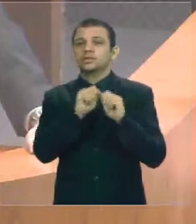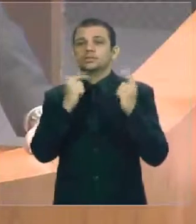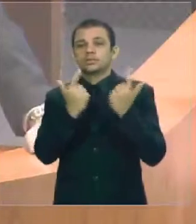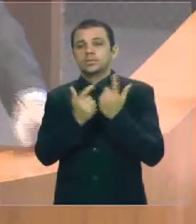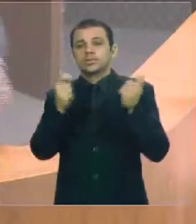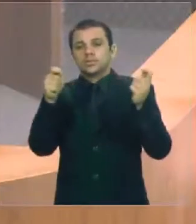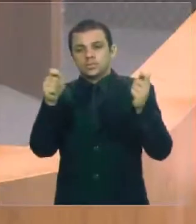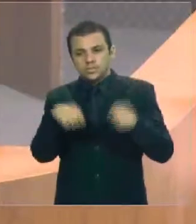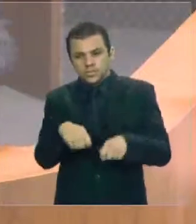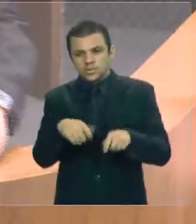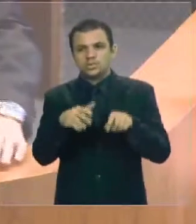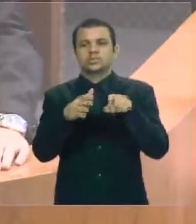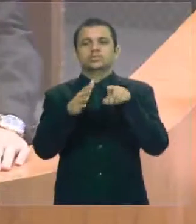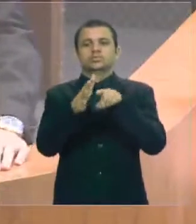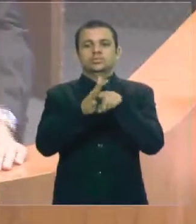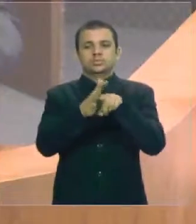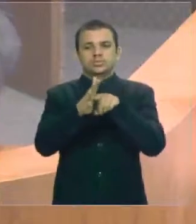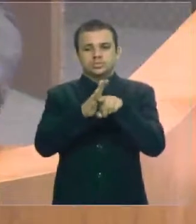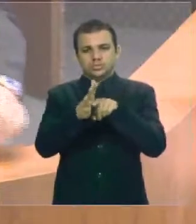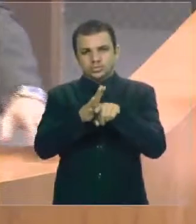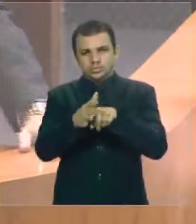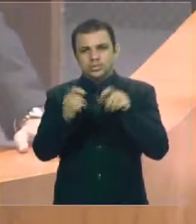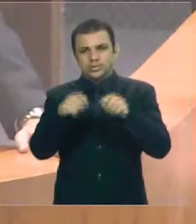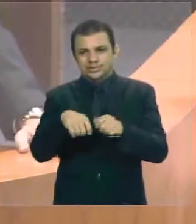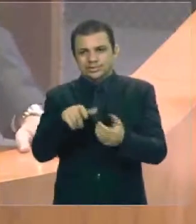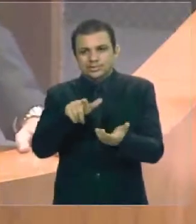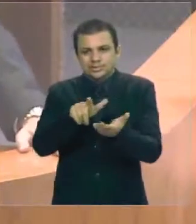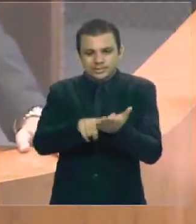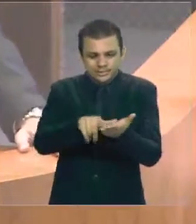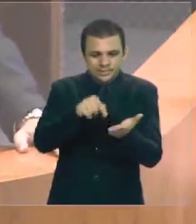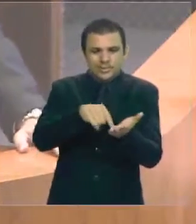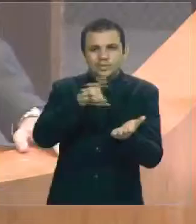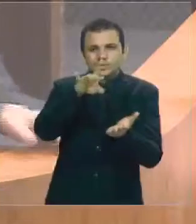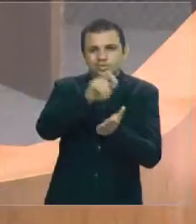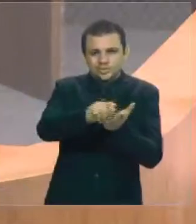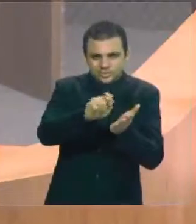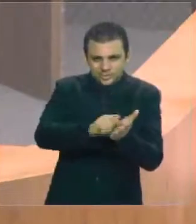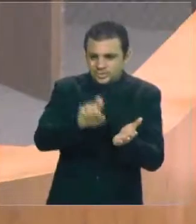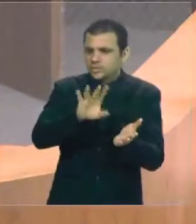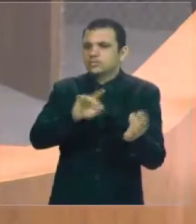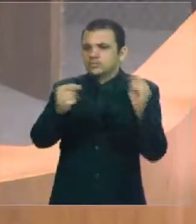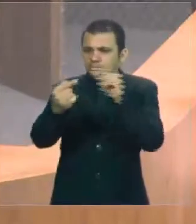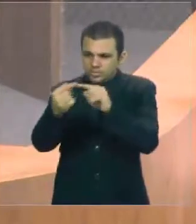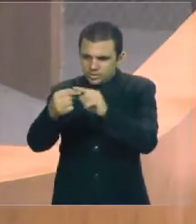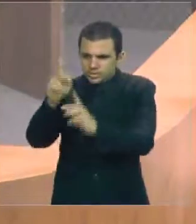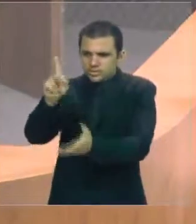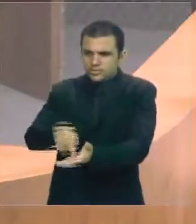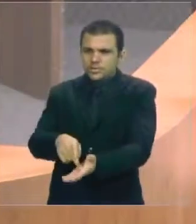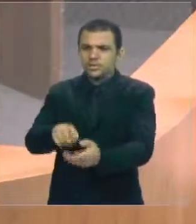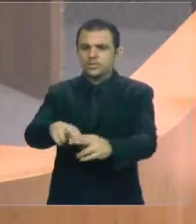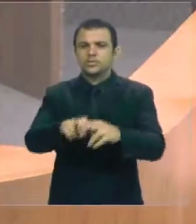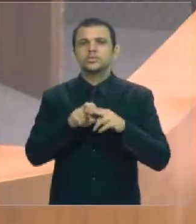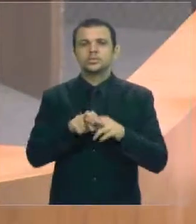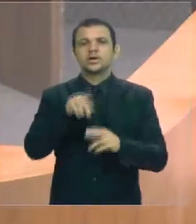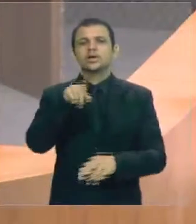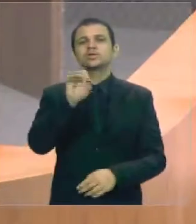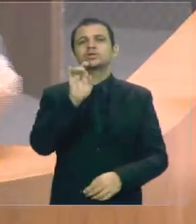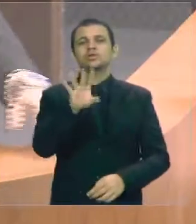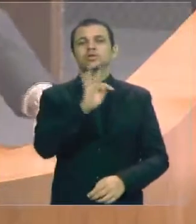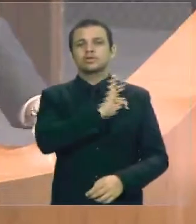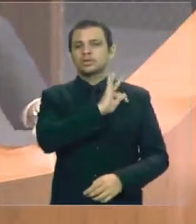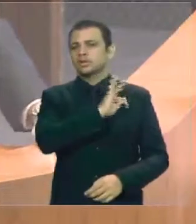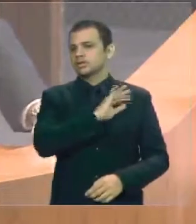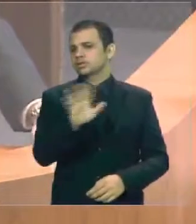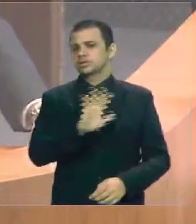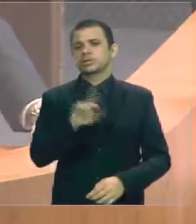questão saia do papel. Porque não é apenas uma questão técnica, é uma questão técnica e é uma